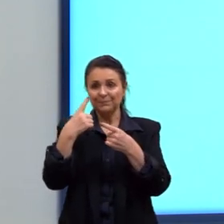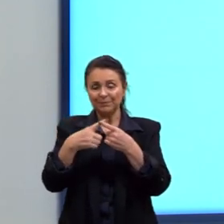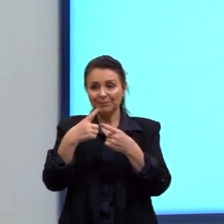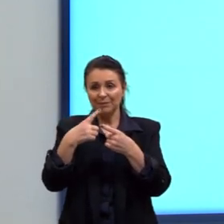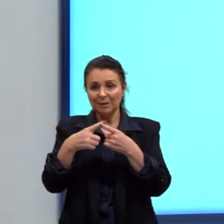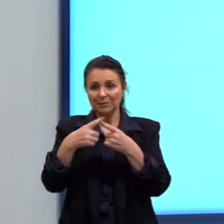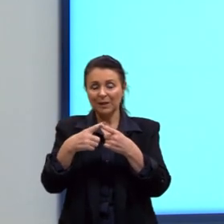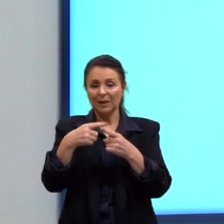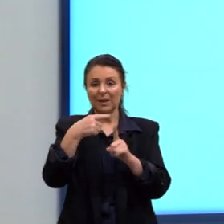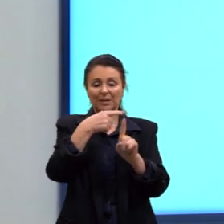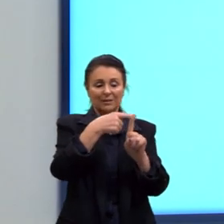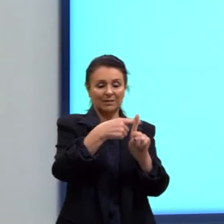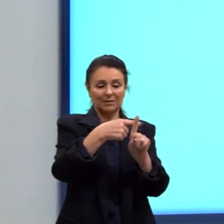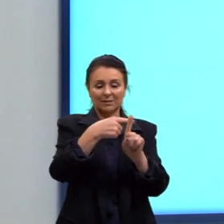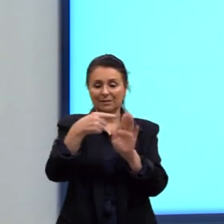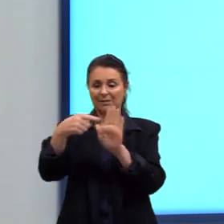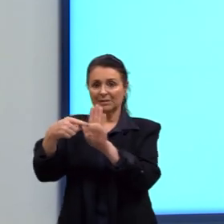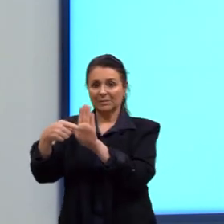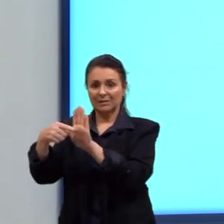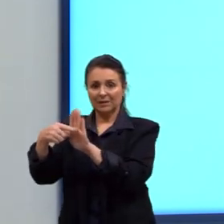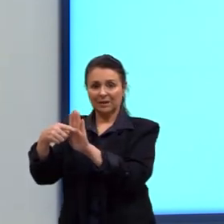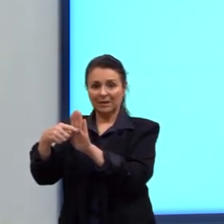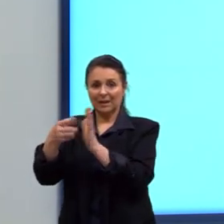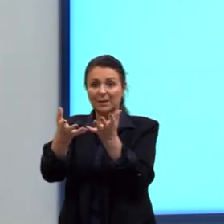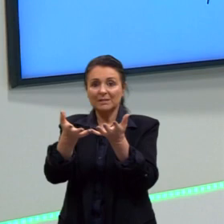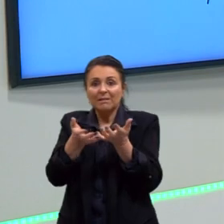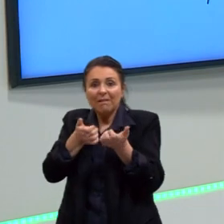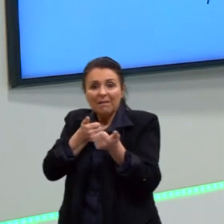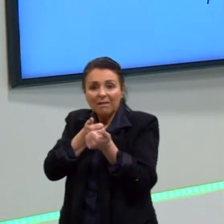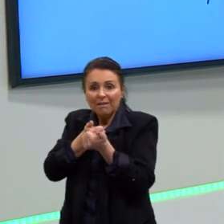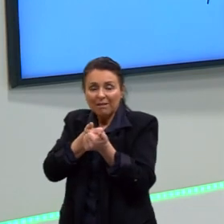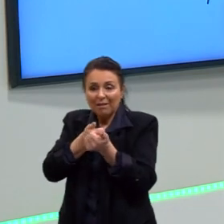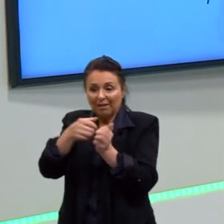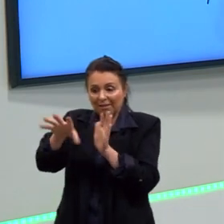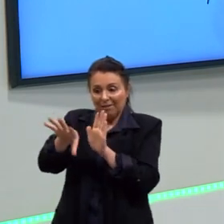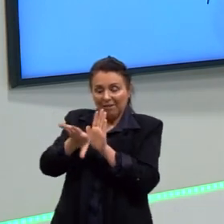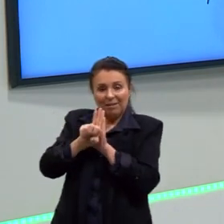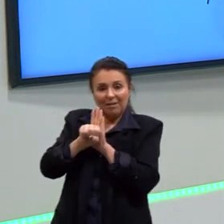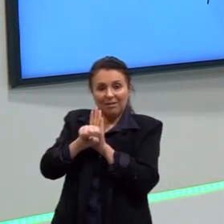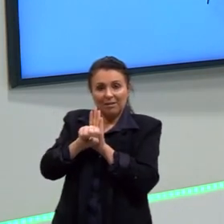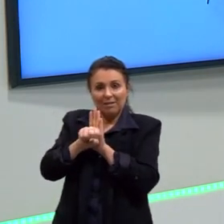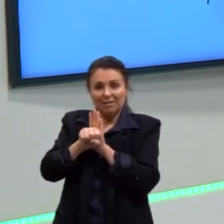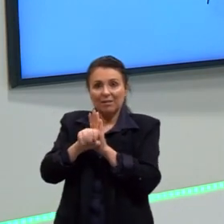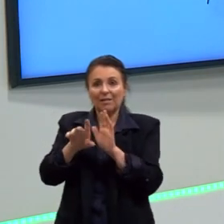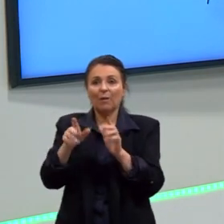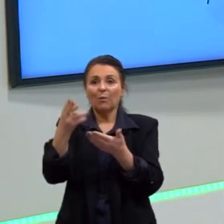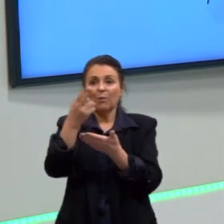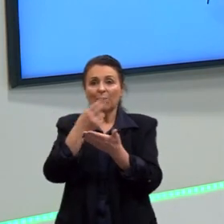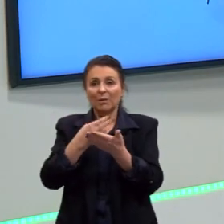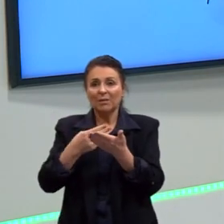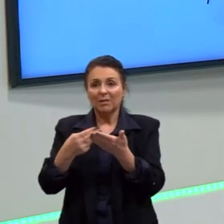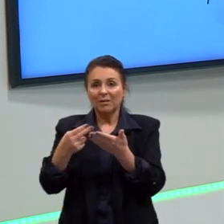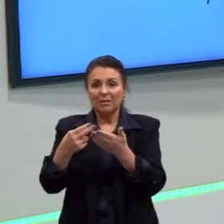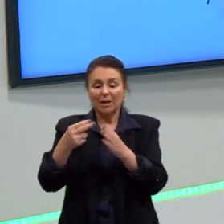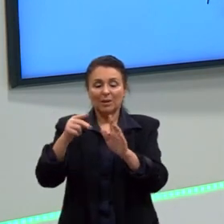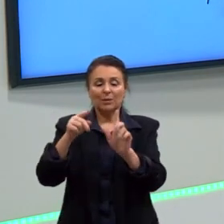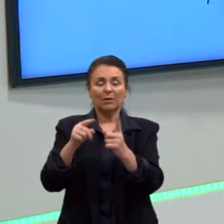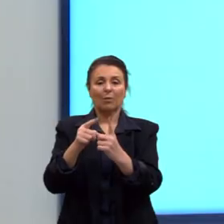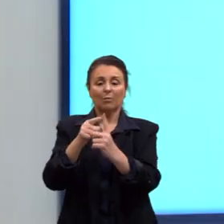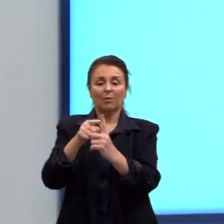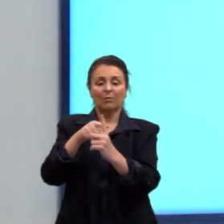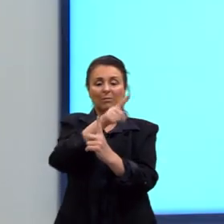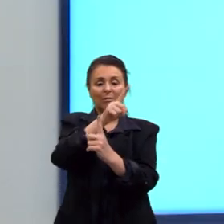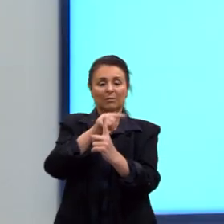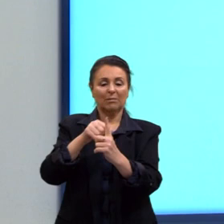Porque as duas cargas querem ficar próximas. Então, elas se atraem. Então, o desenho é justamente aqui desse lado. Ele fica